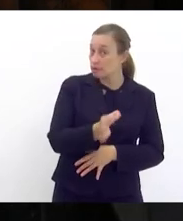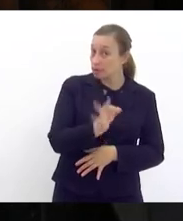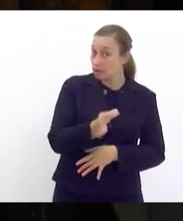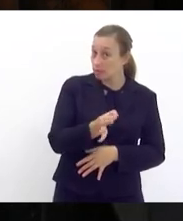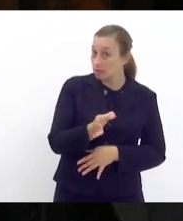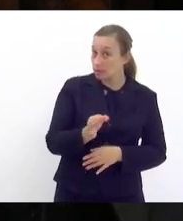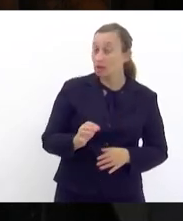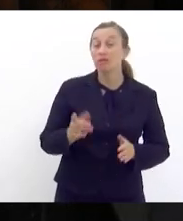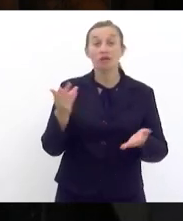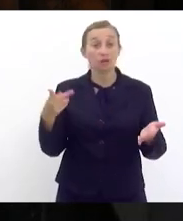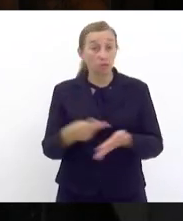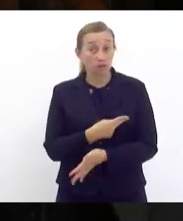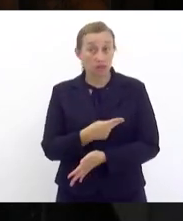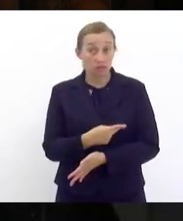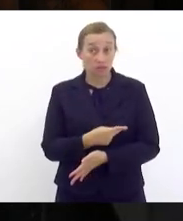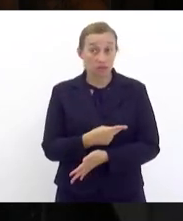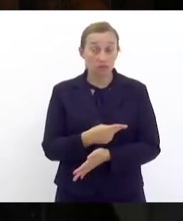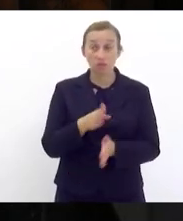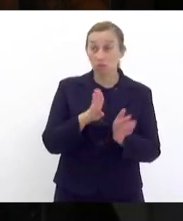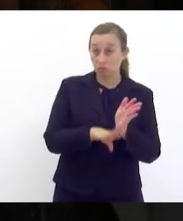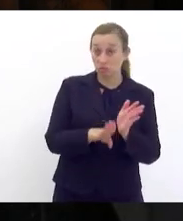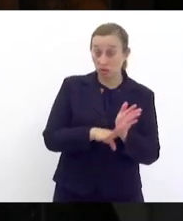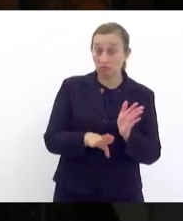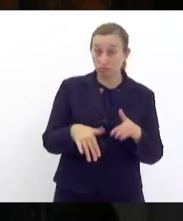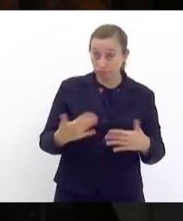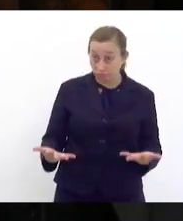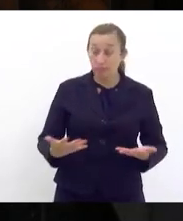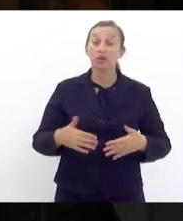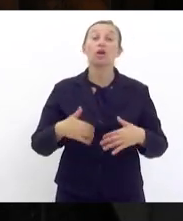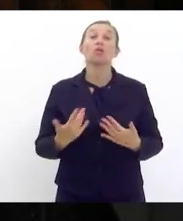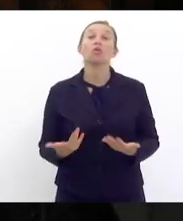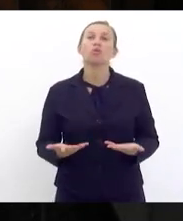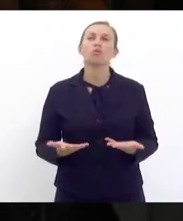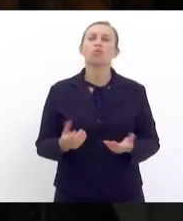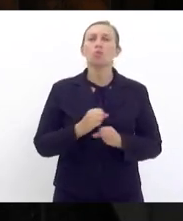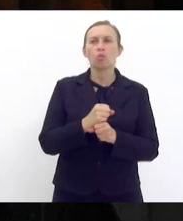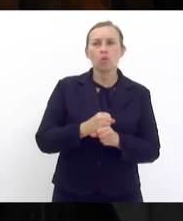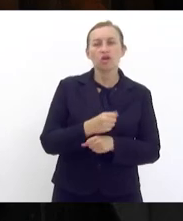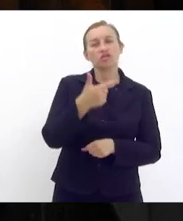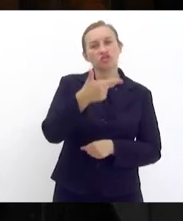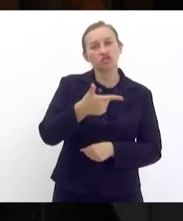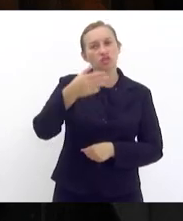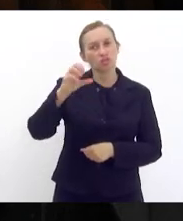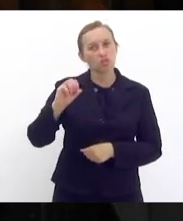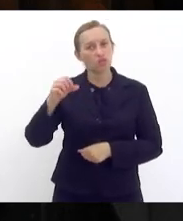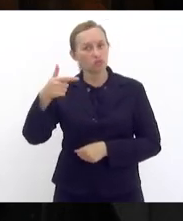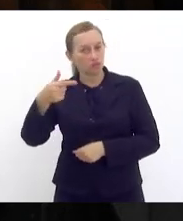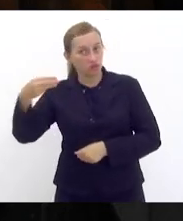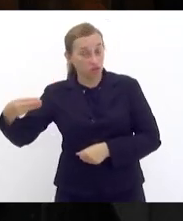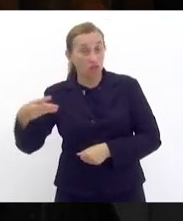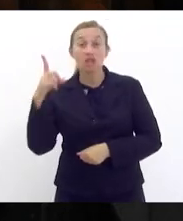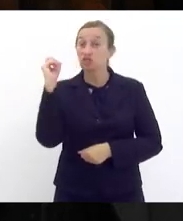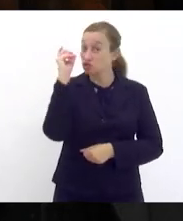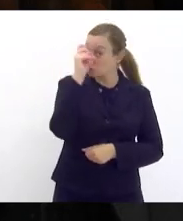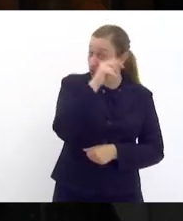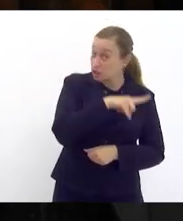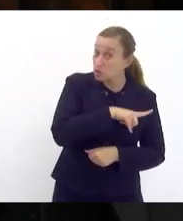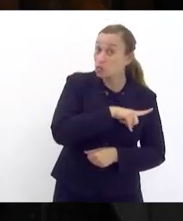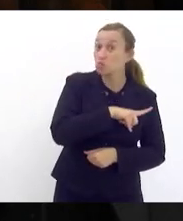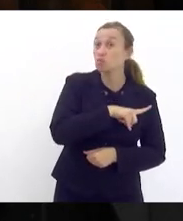o mesmo vai ter que acontecer com as despesas. Então, é um ano de 2023, duro, difícil,